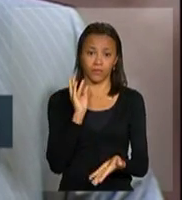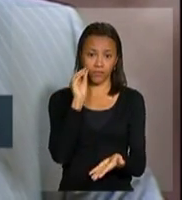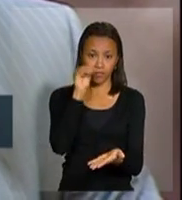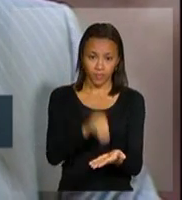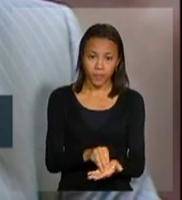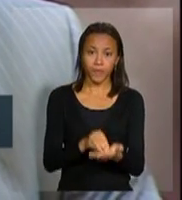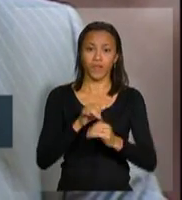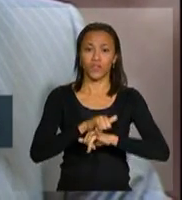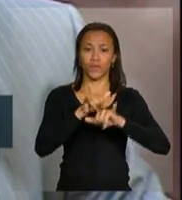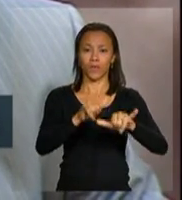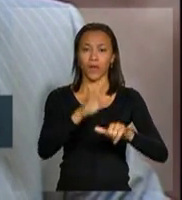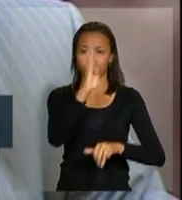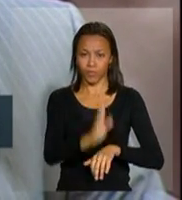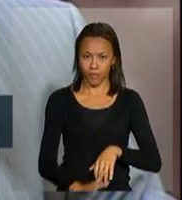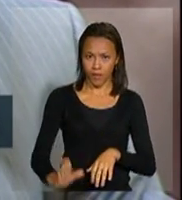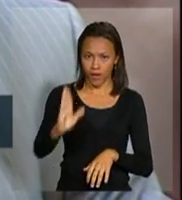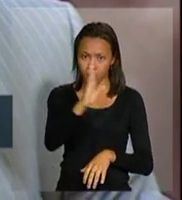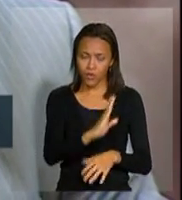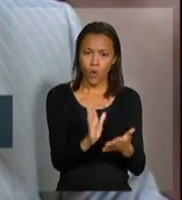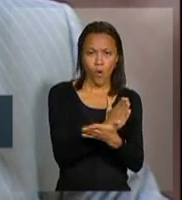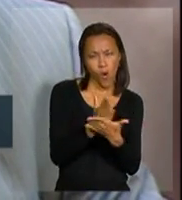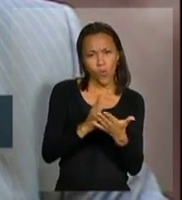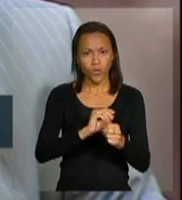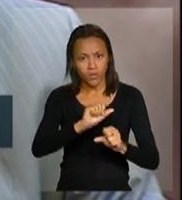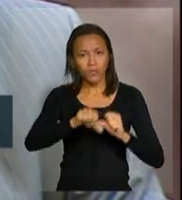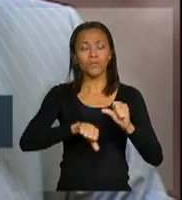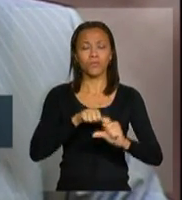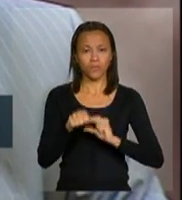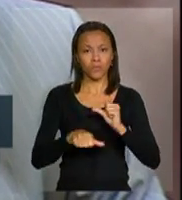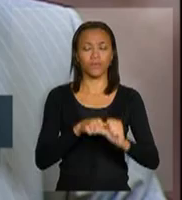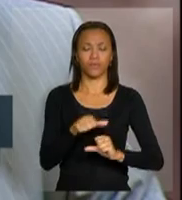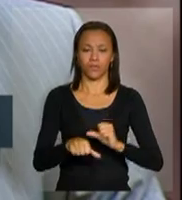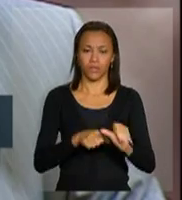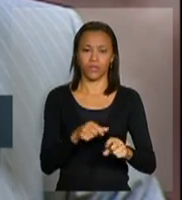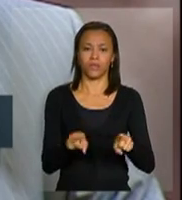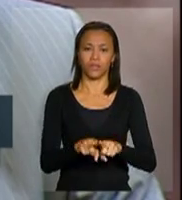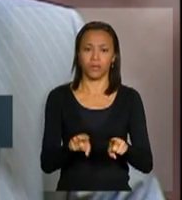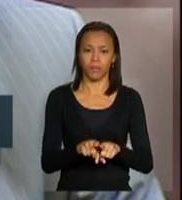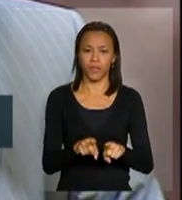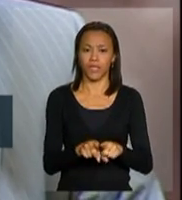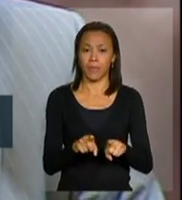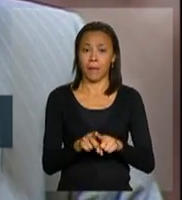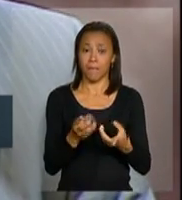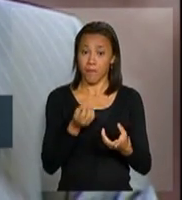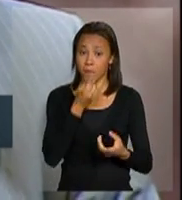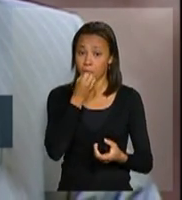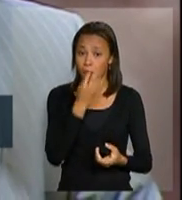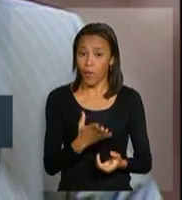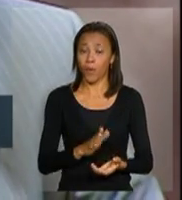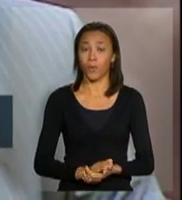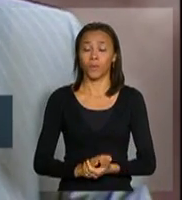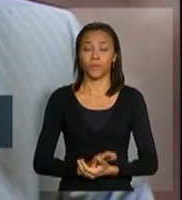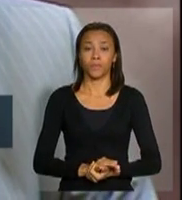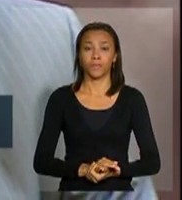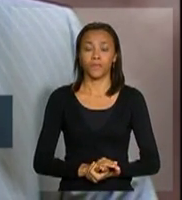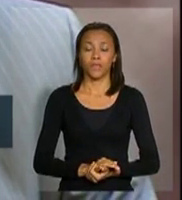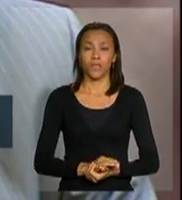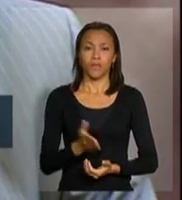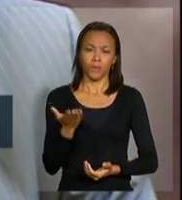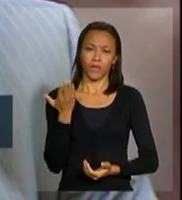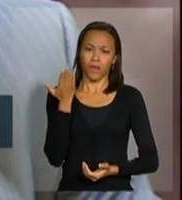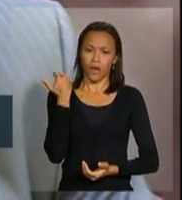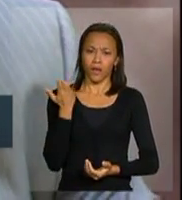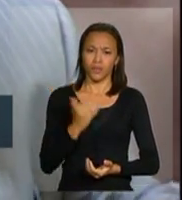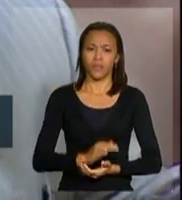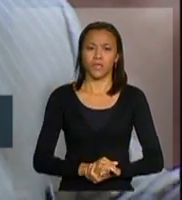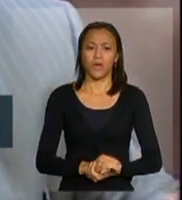para o Brasil, com algumas modificações e algumas perspectivas bem mais positivas do que tínhamos antes. E,